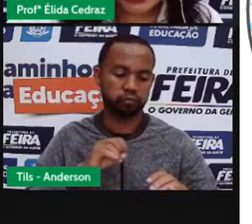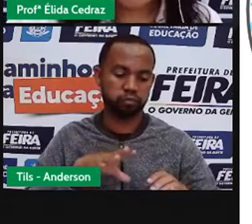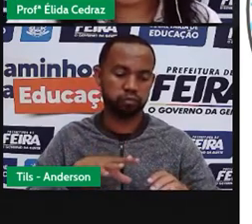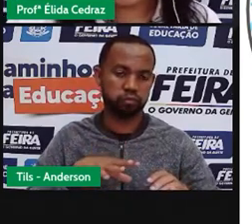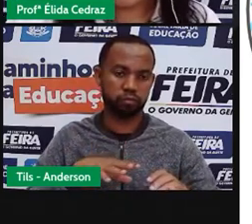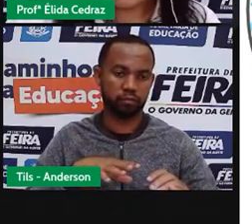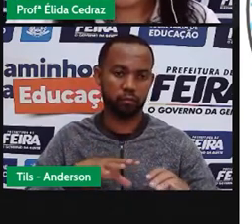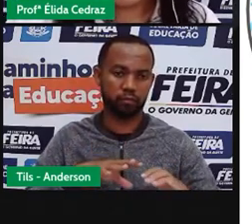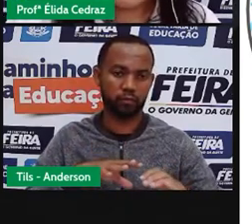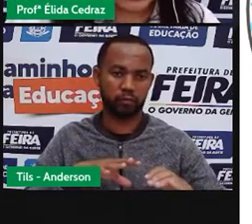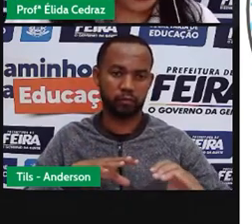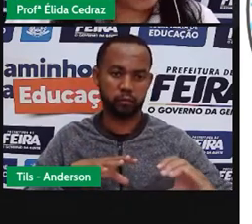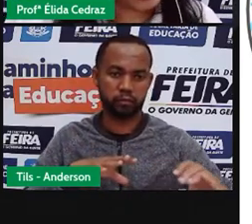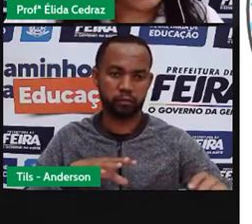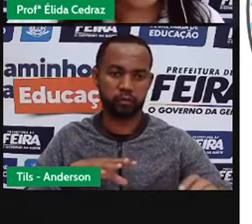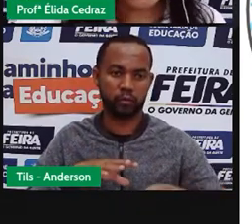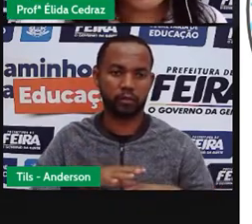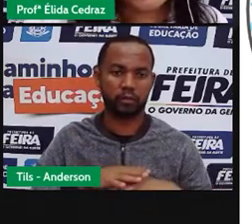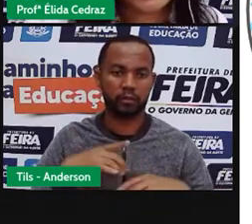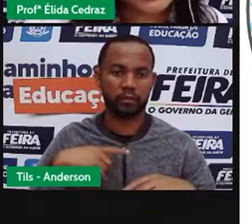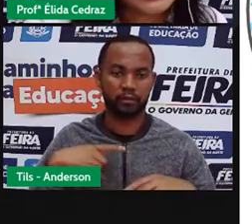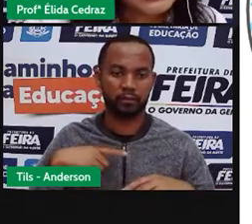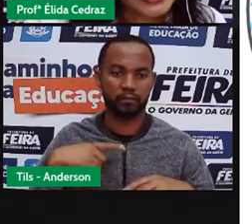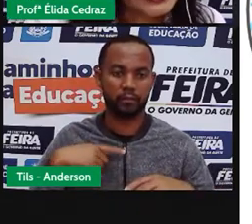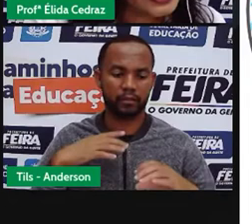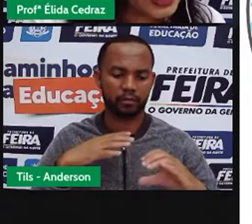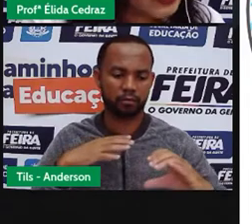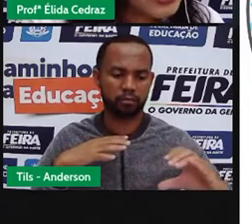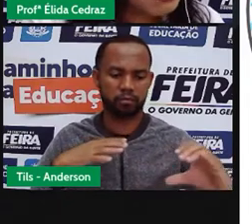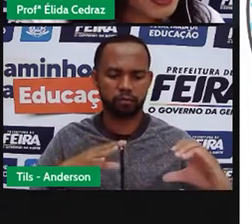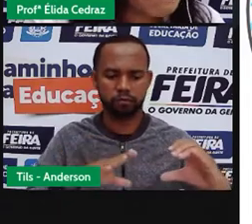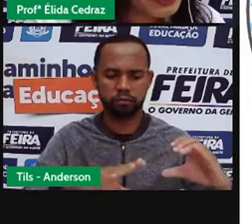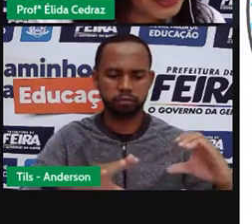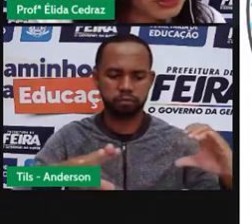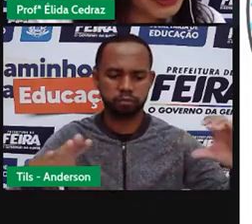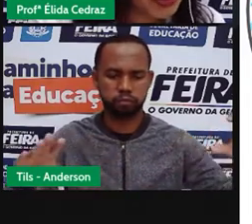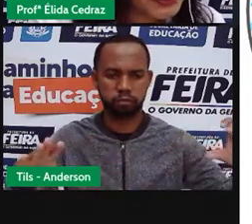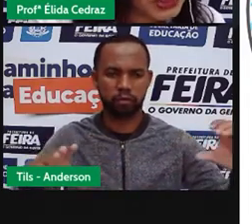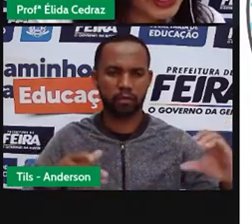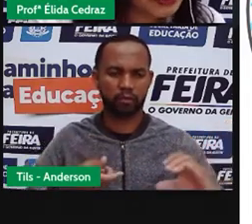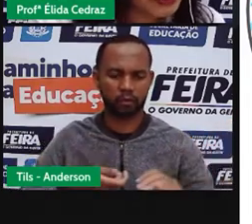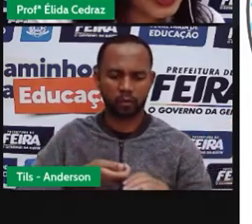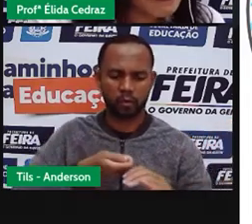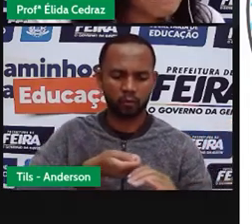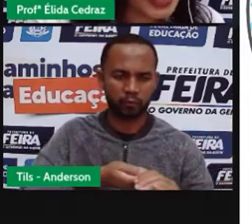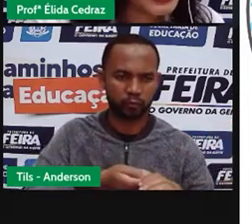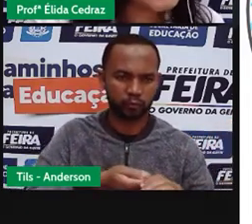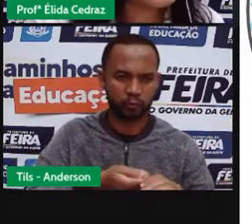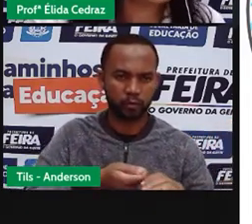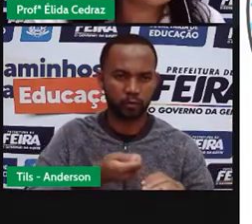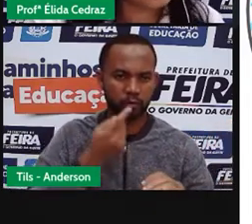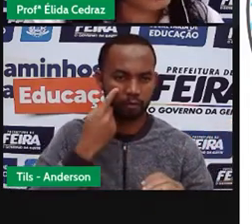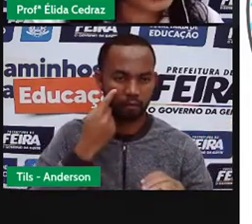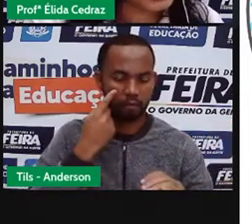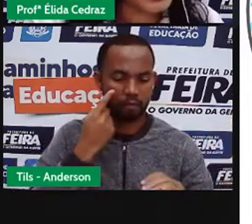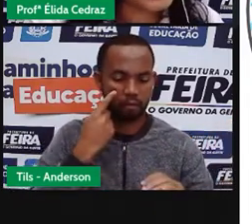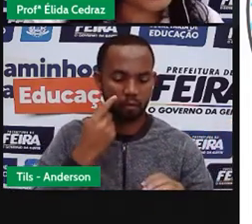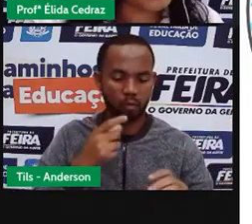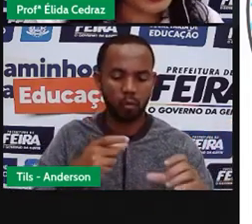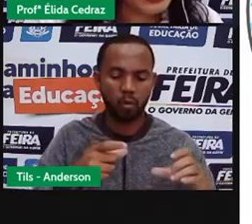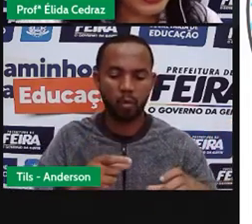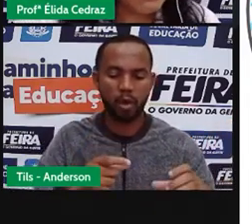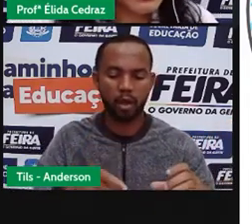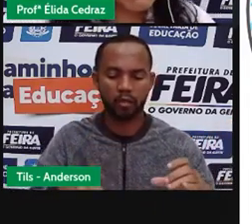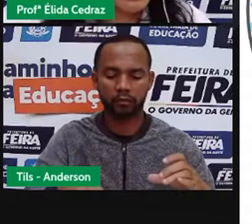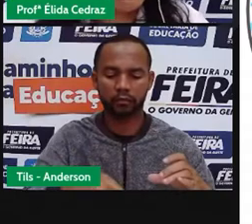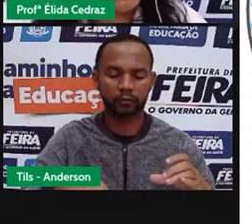marcar o tamanho da sombra. Coloca a lanterna à luz bem próxima do objeto. Marca aonde está a